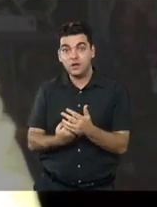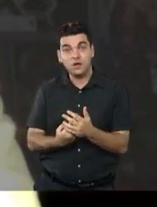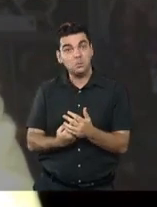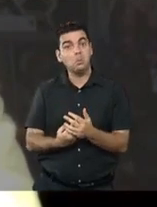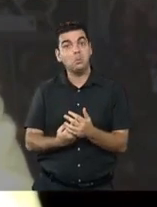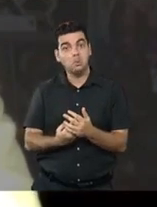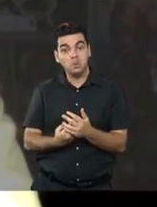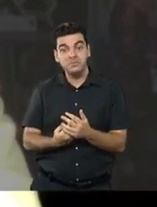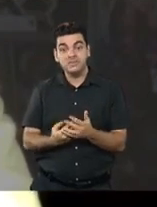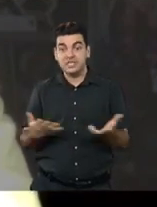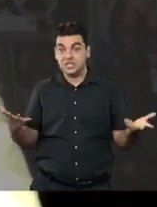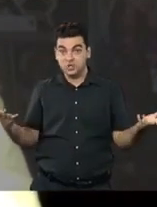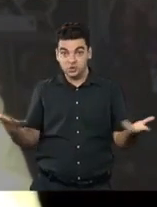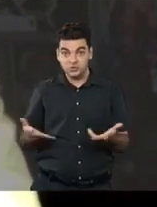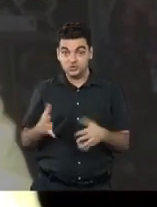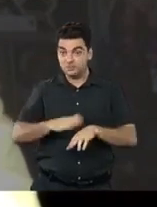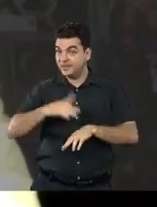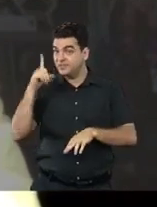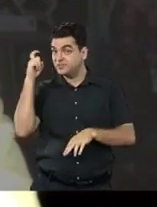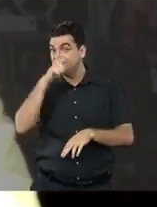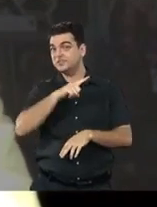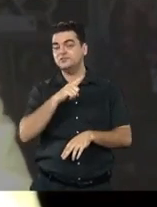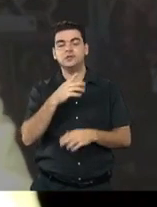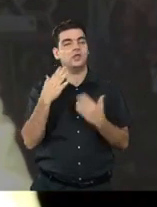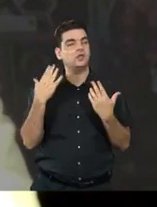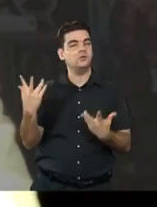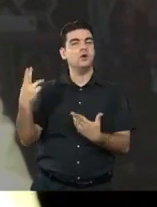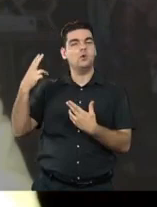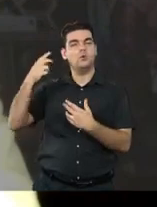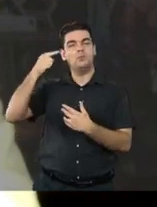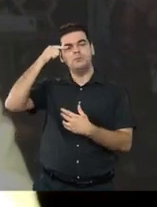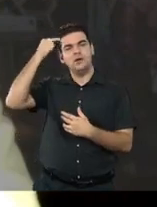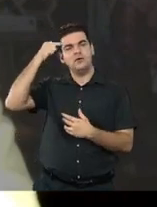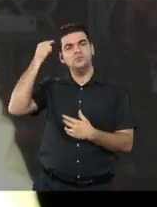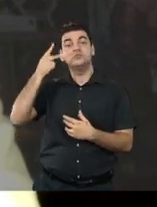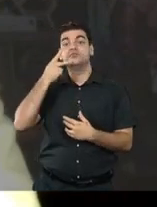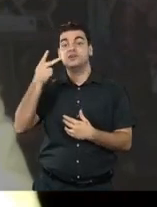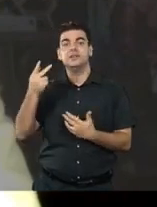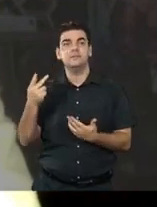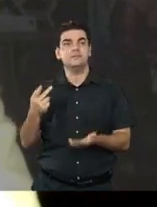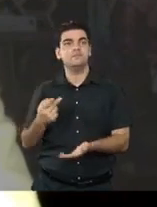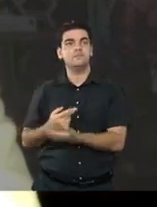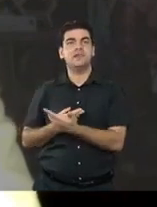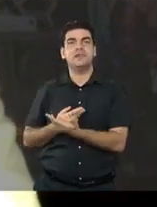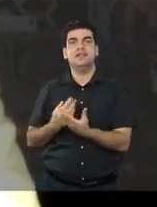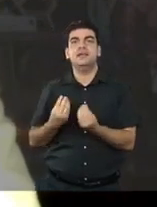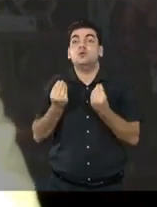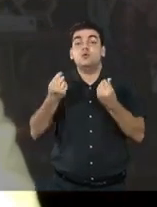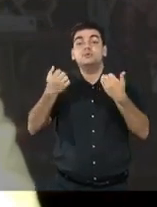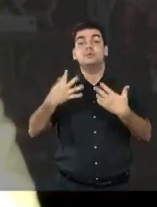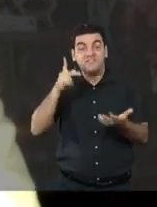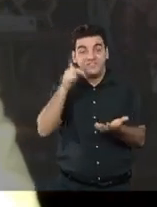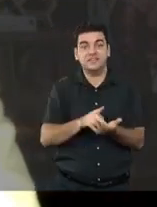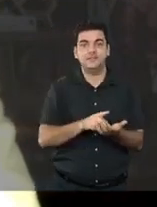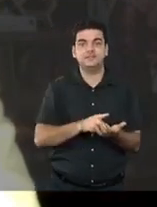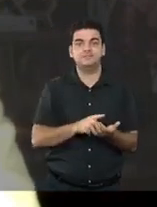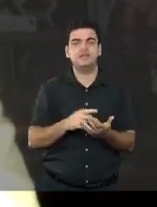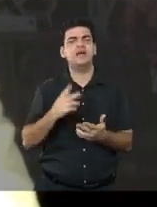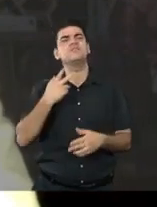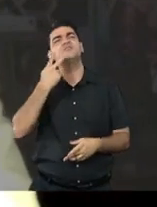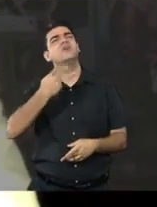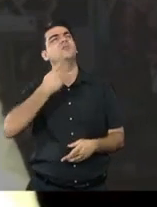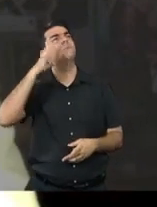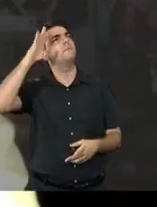desafio da nossa sociedade hoje, como o ministro sempre fala desse choque de iluminismo, é trazer para a ação as nossas ideias.